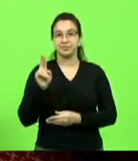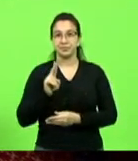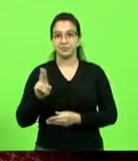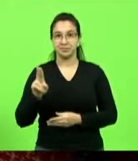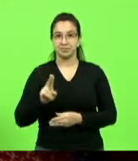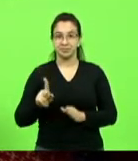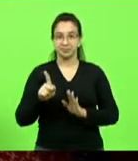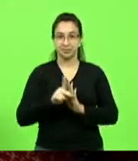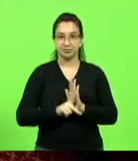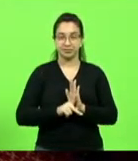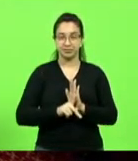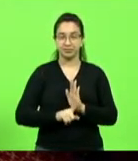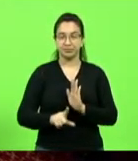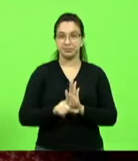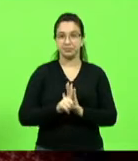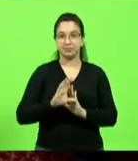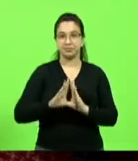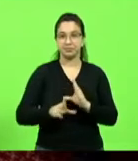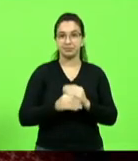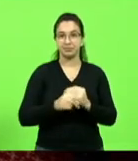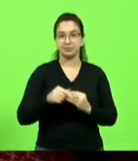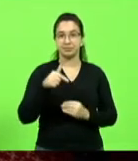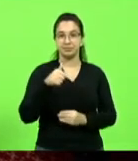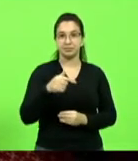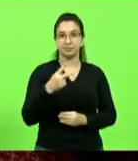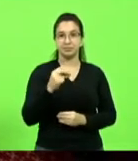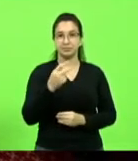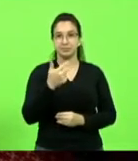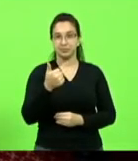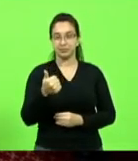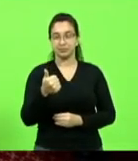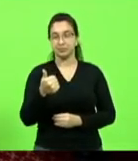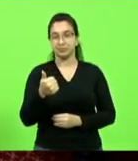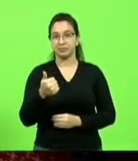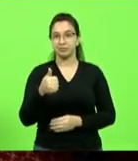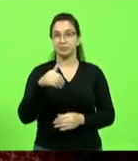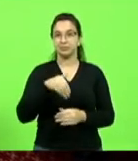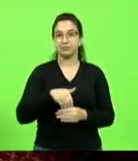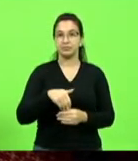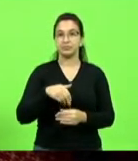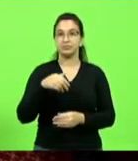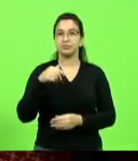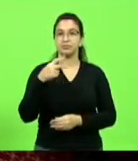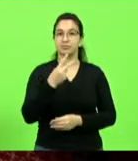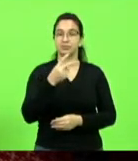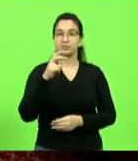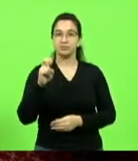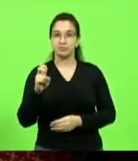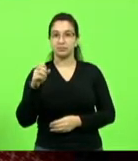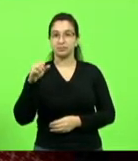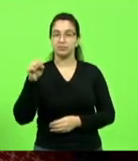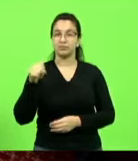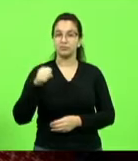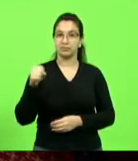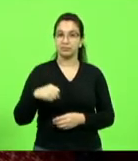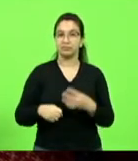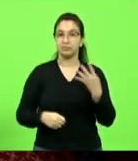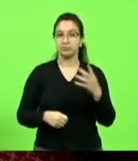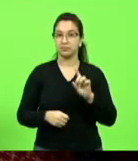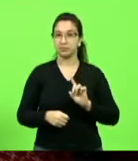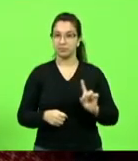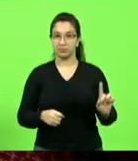complementar 7, 2021, obtendo a seguinte votação. 25 votos sim, 4 votos não, e nenhuma